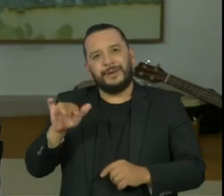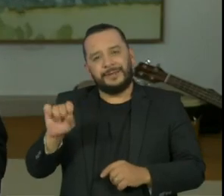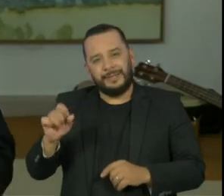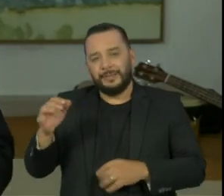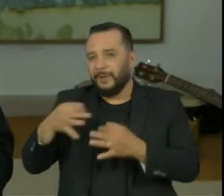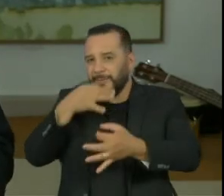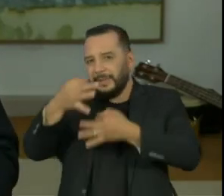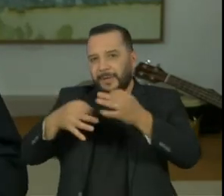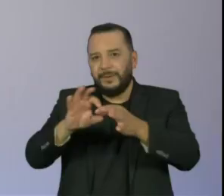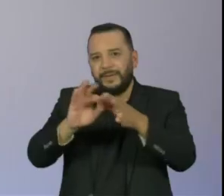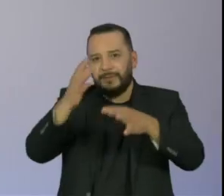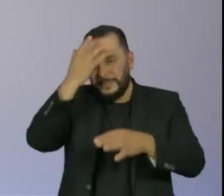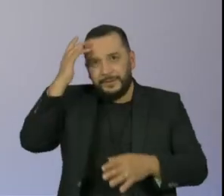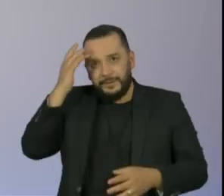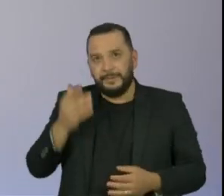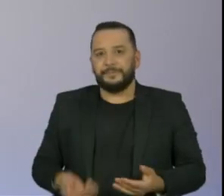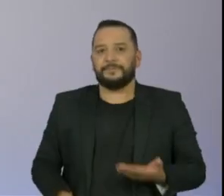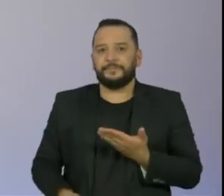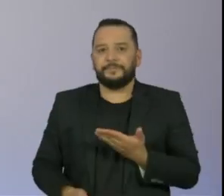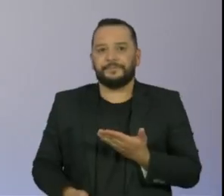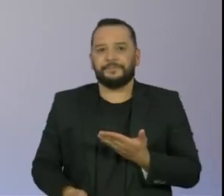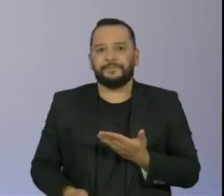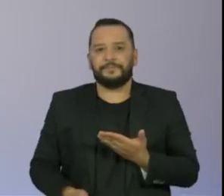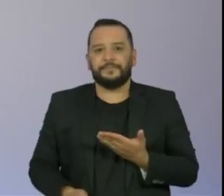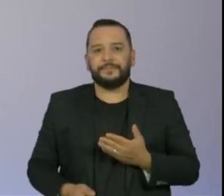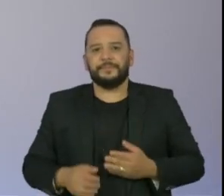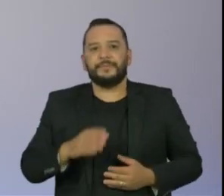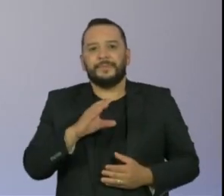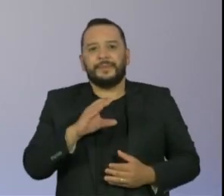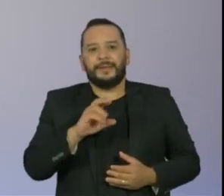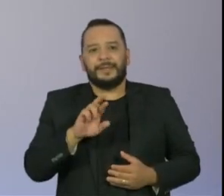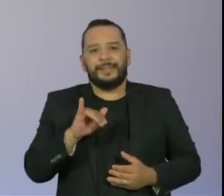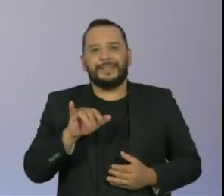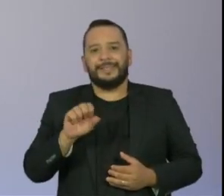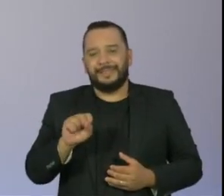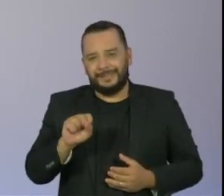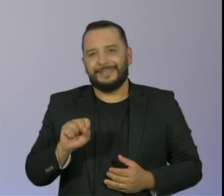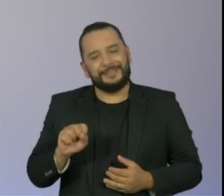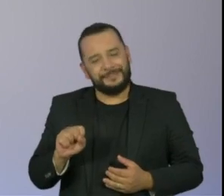Cris, por favor. Boa noite, Serginho. Prazer estar aqui.